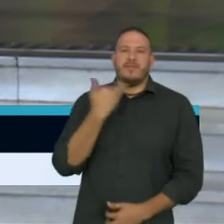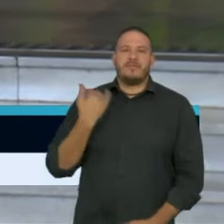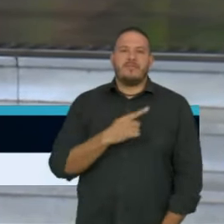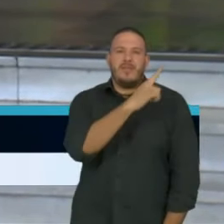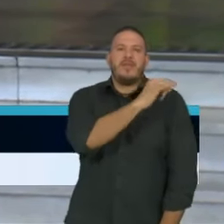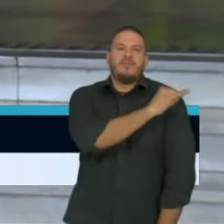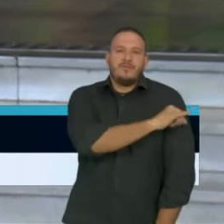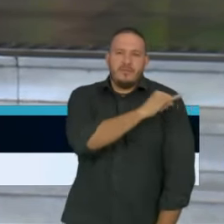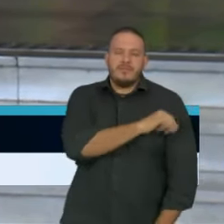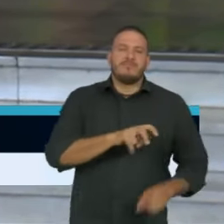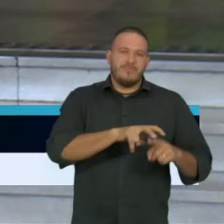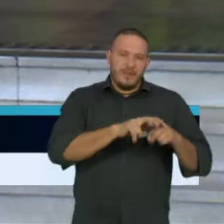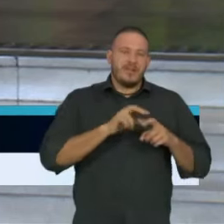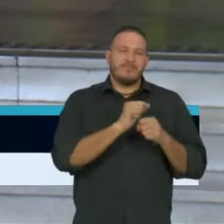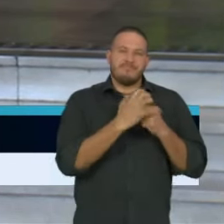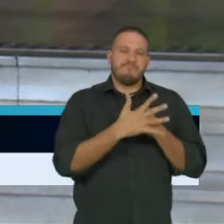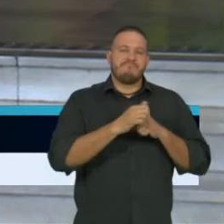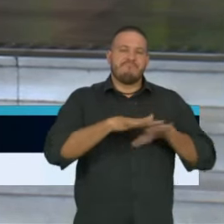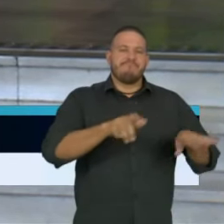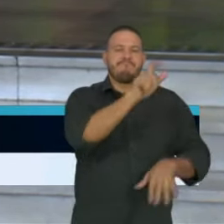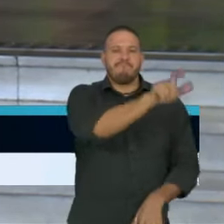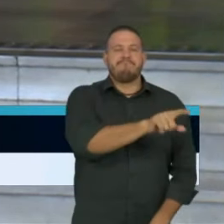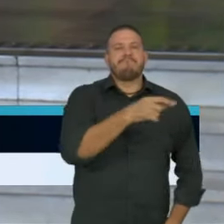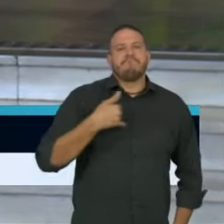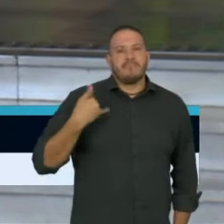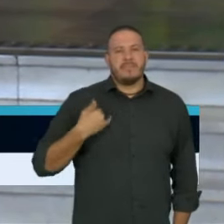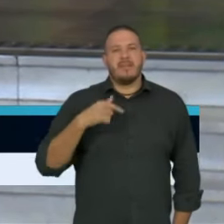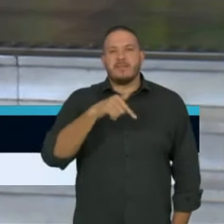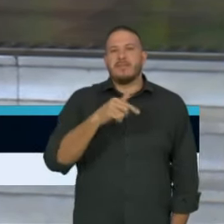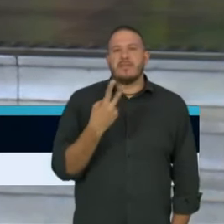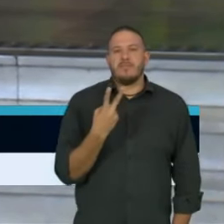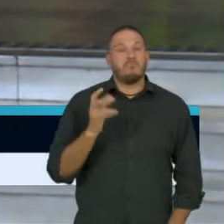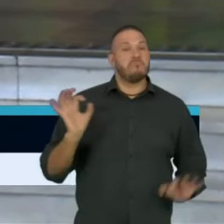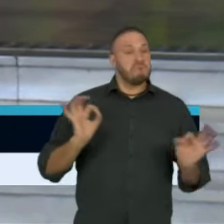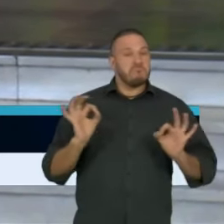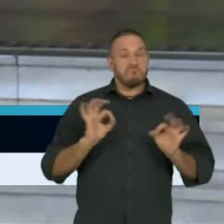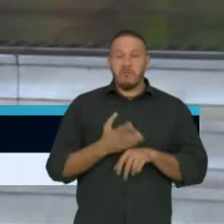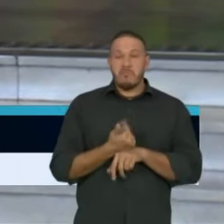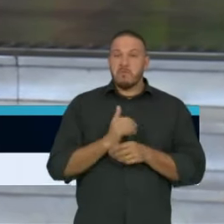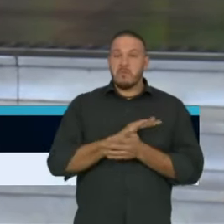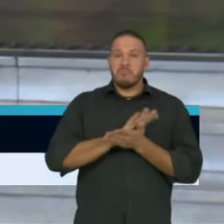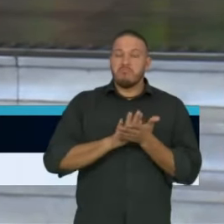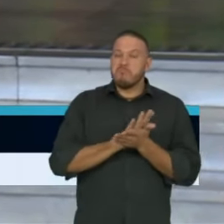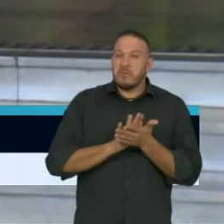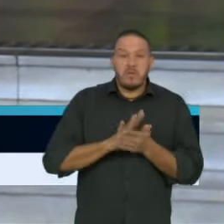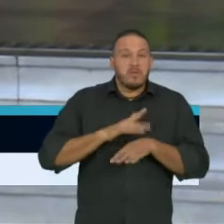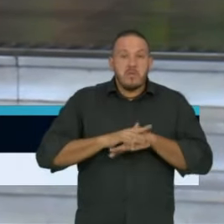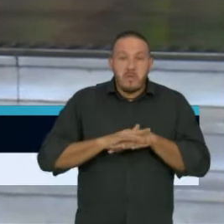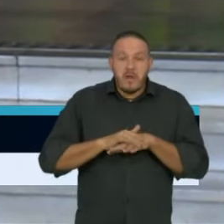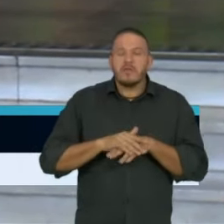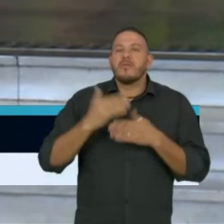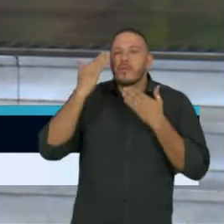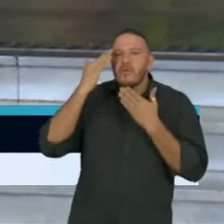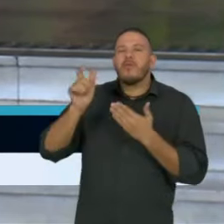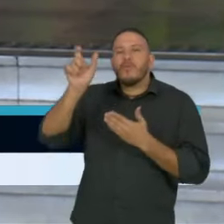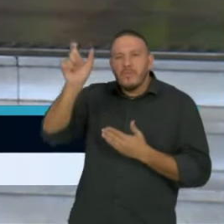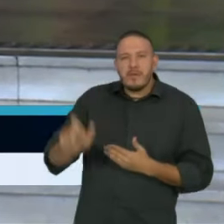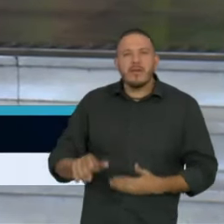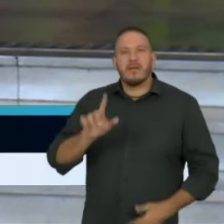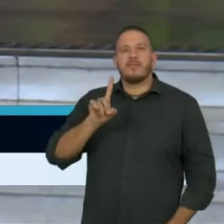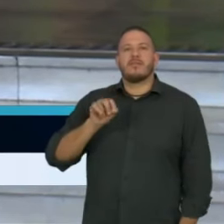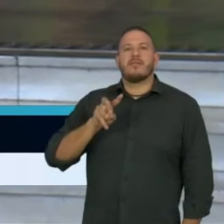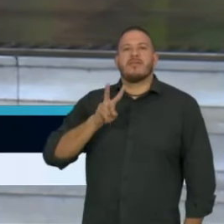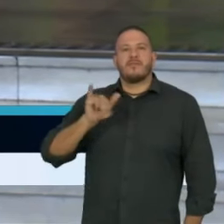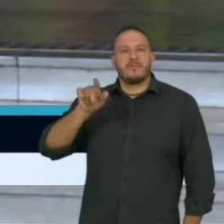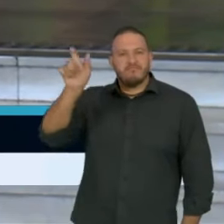Janeiro com Covid-19, ele tem 72 anos, não tinha nenhuma doença pré-existente. Obrigada, doutor David Wippe, pelo seu depoimento